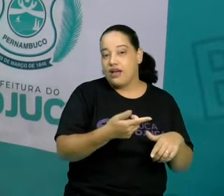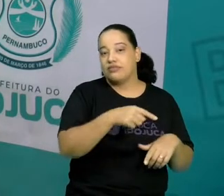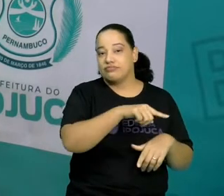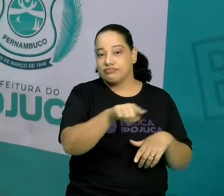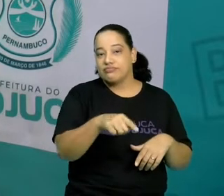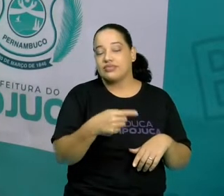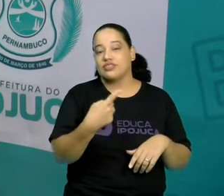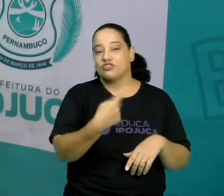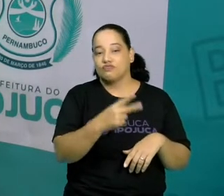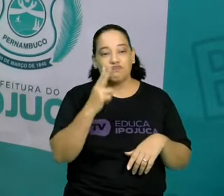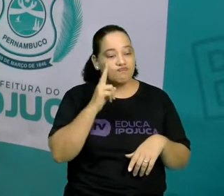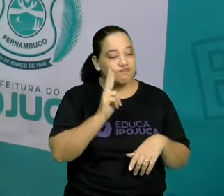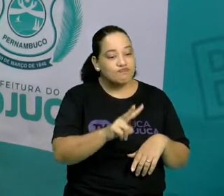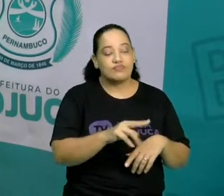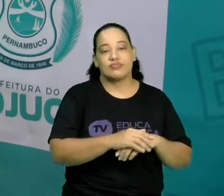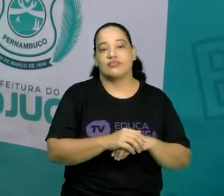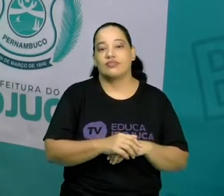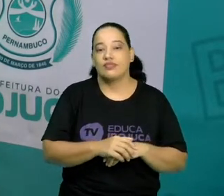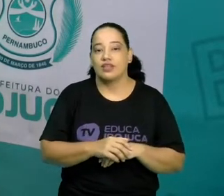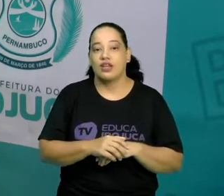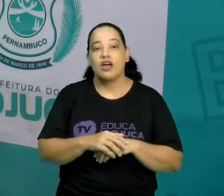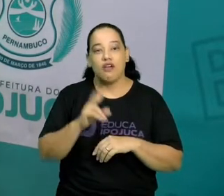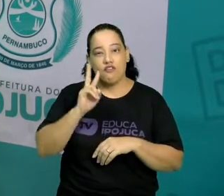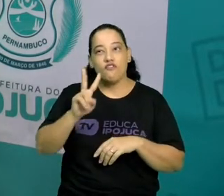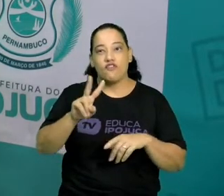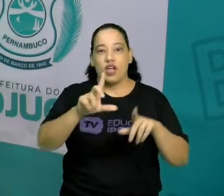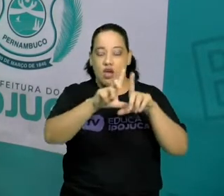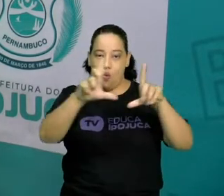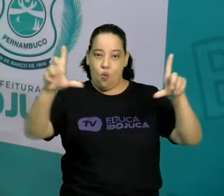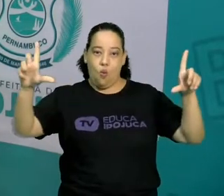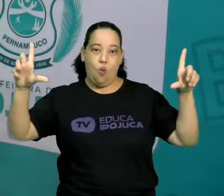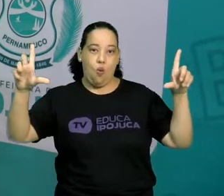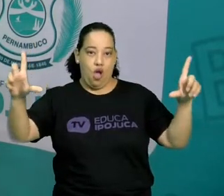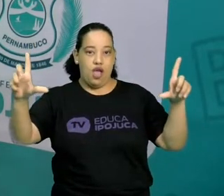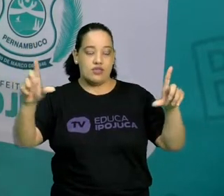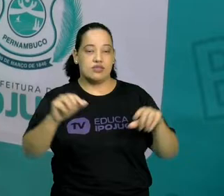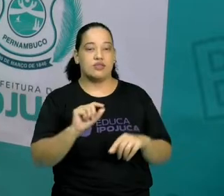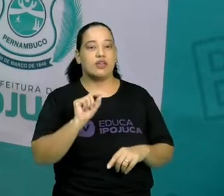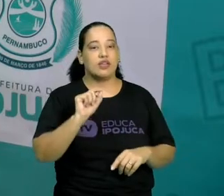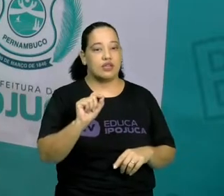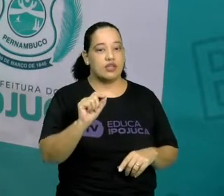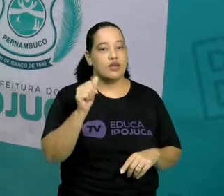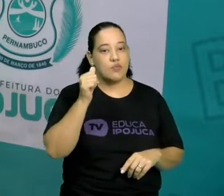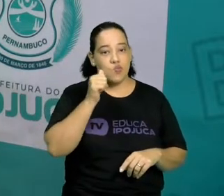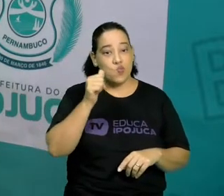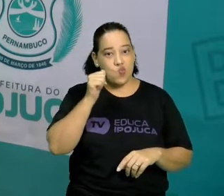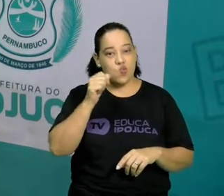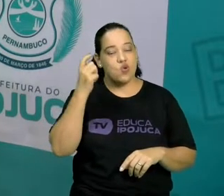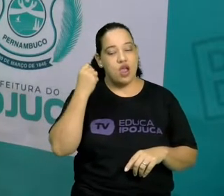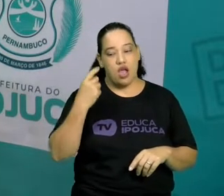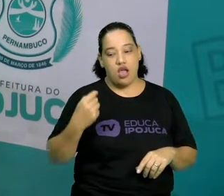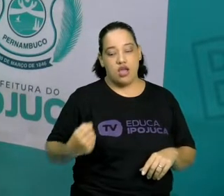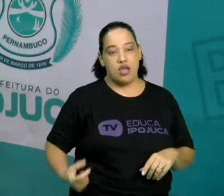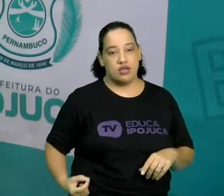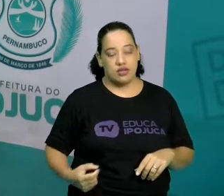Observe aqui este quadro da Tassila do Amaral.